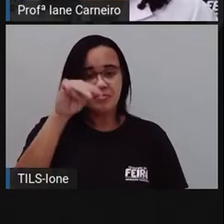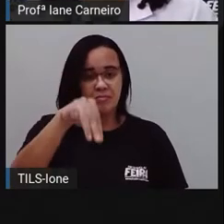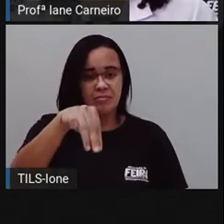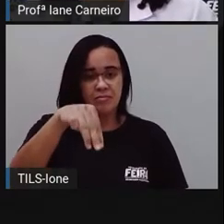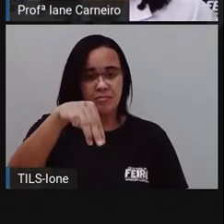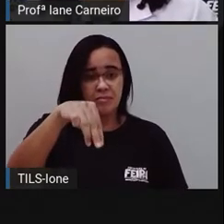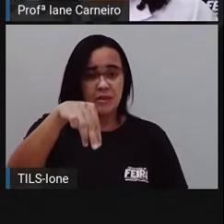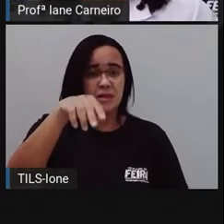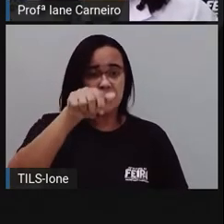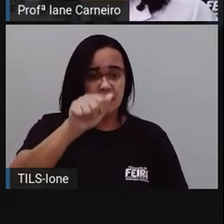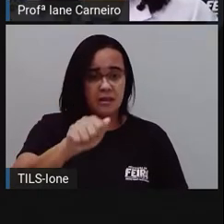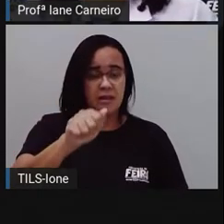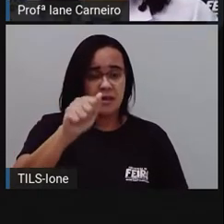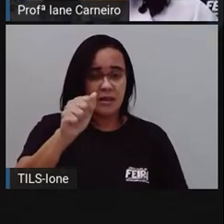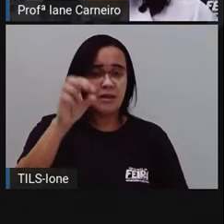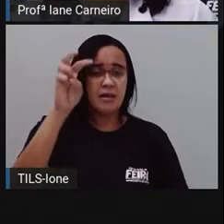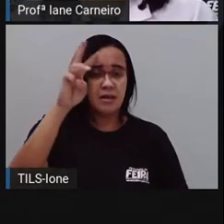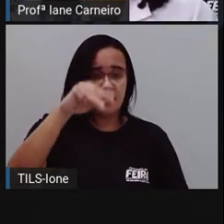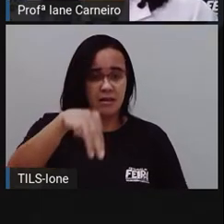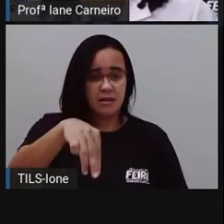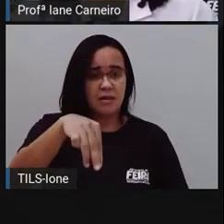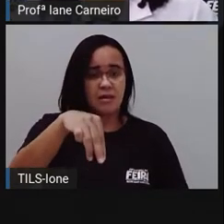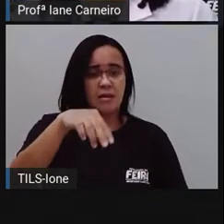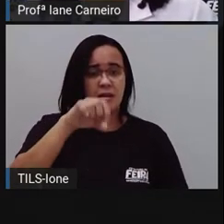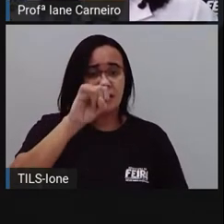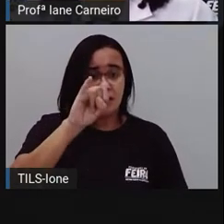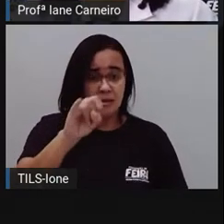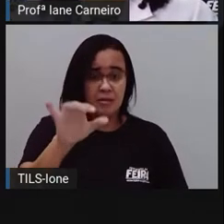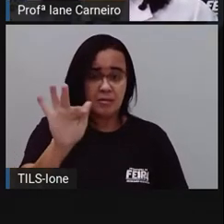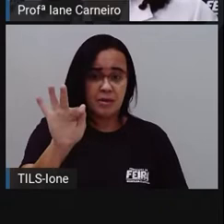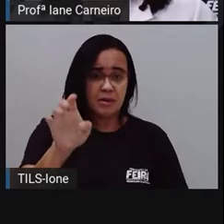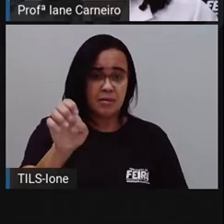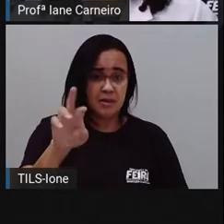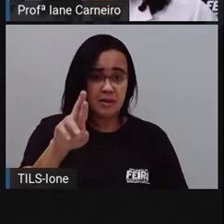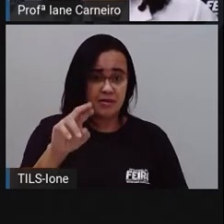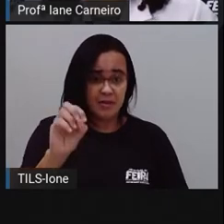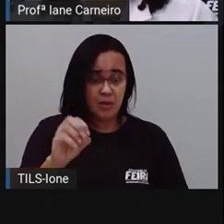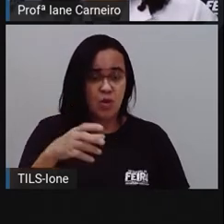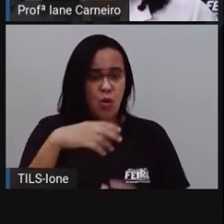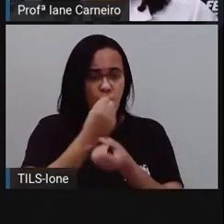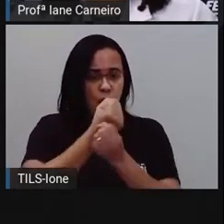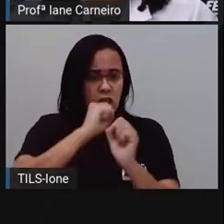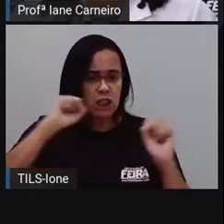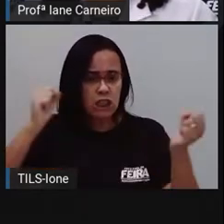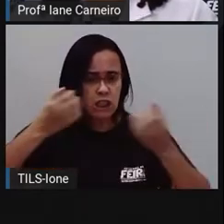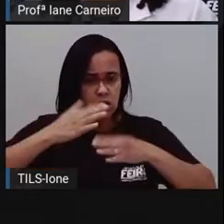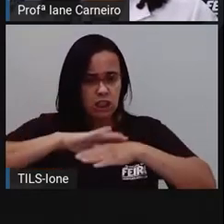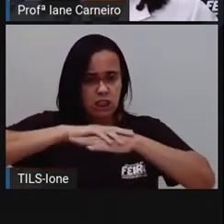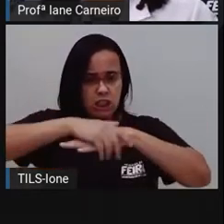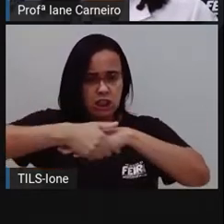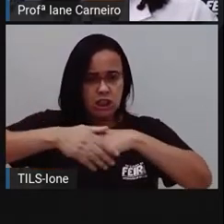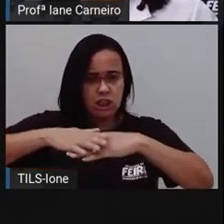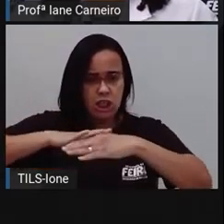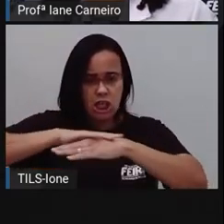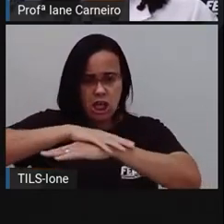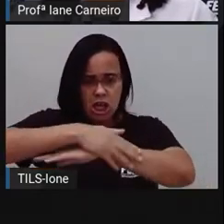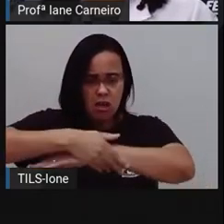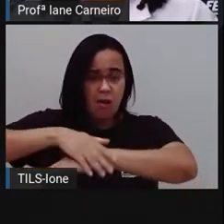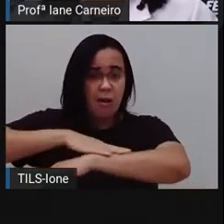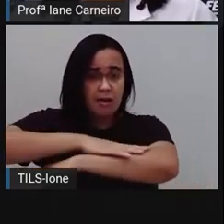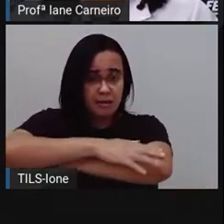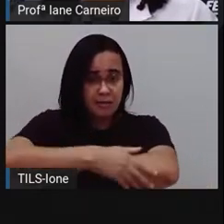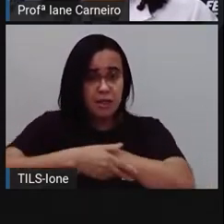É um bicho grande, de corpo arredondado e liso, parecido com uma